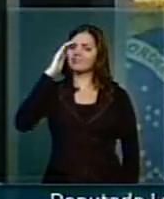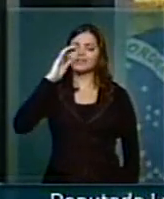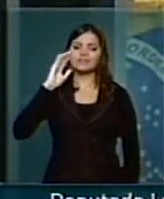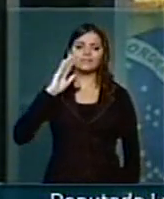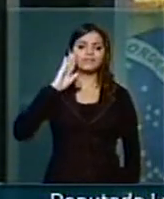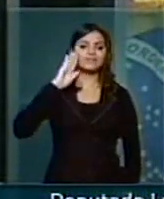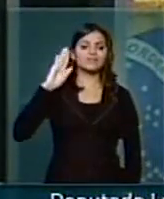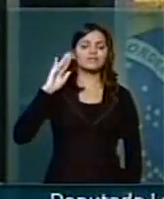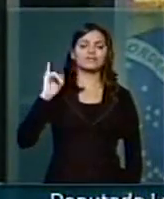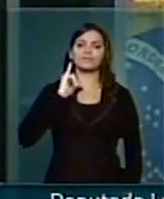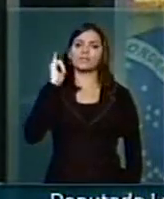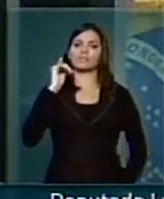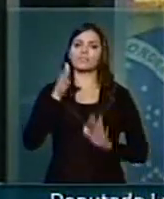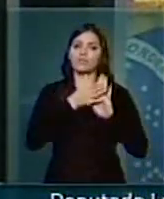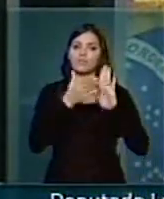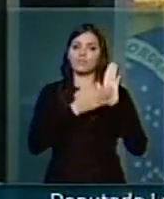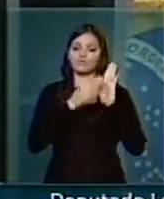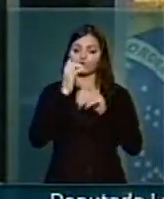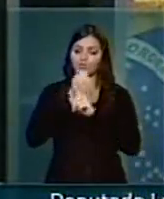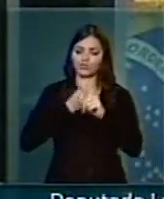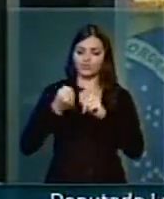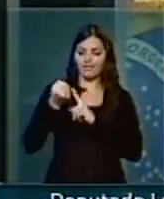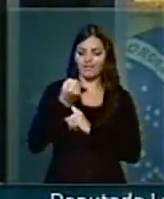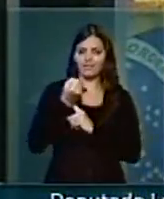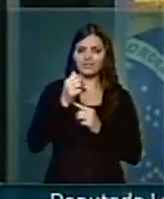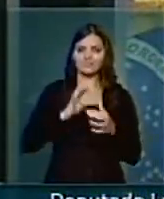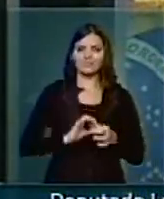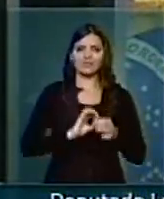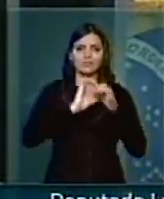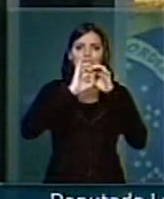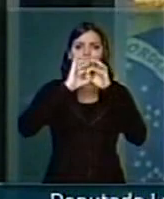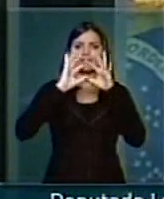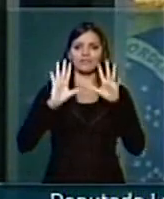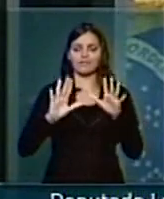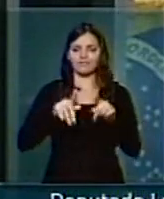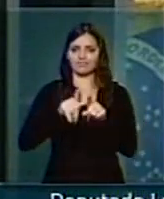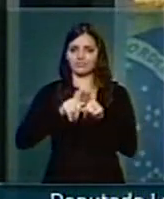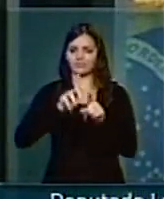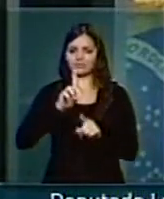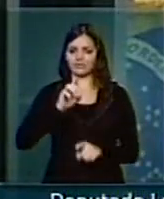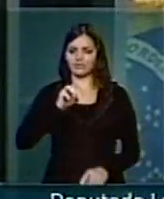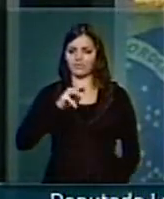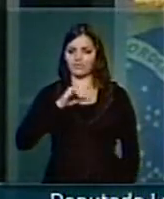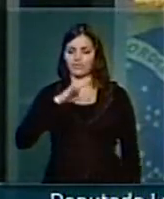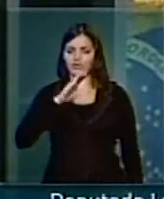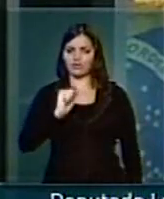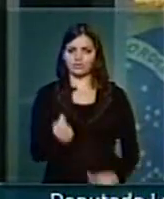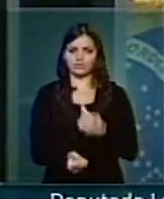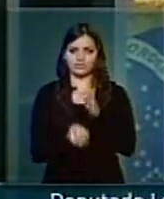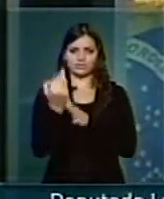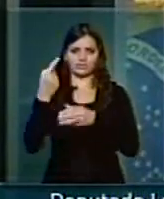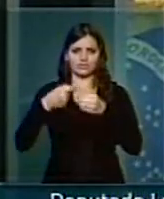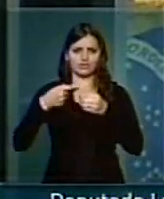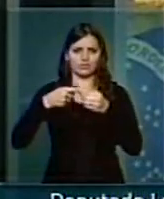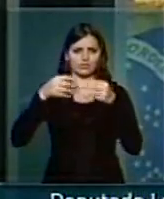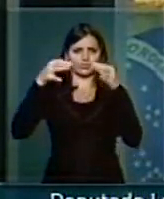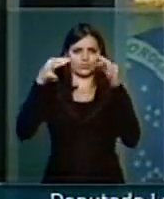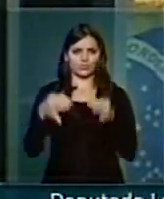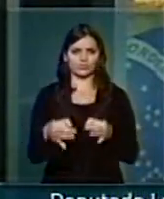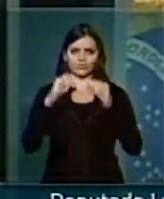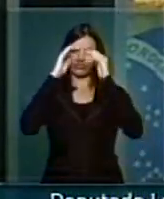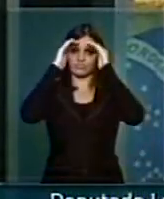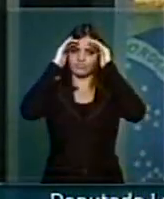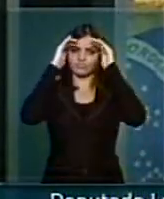proposta do socialismo, da liberdade, da democracia, construindo cidades mais justas, mas